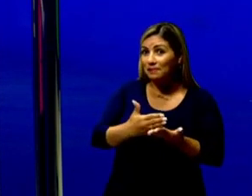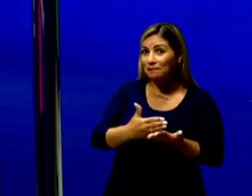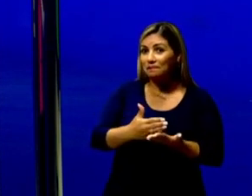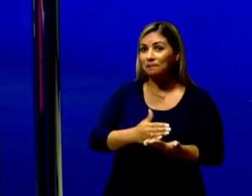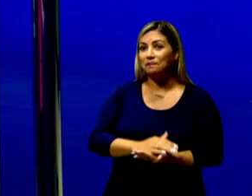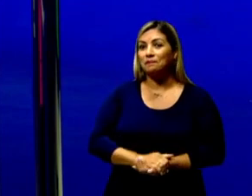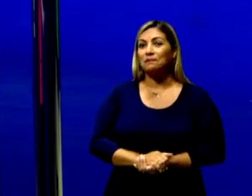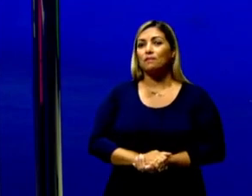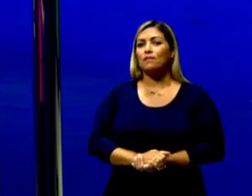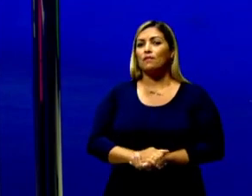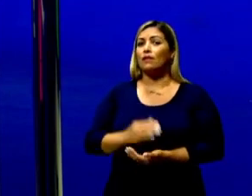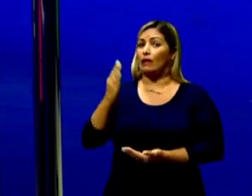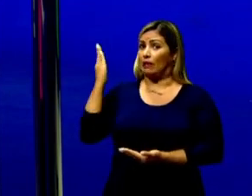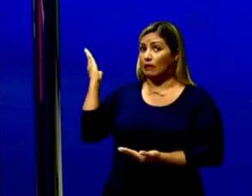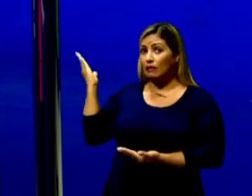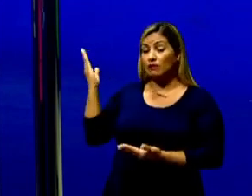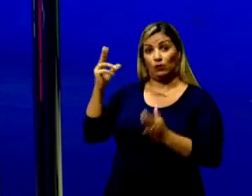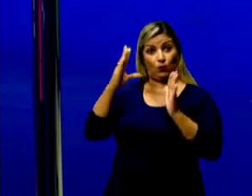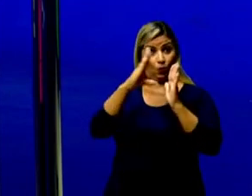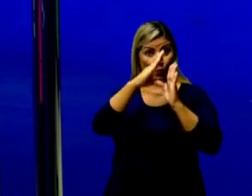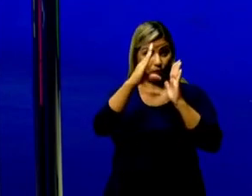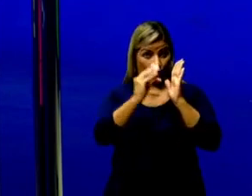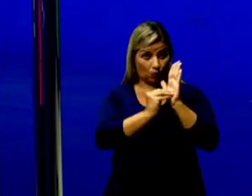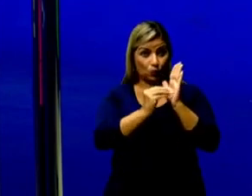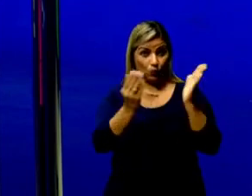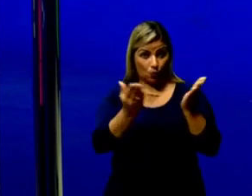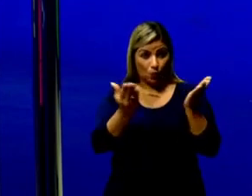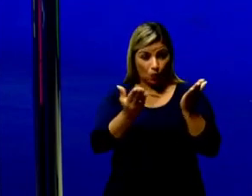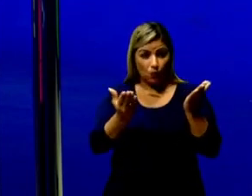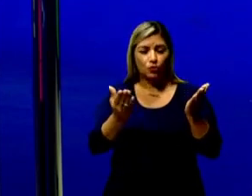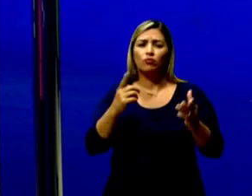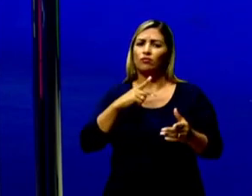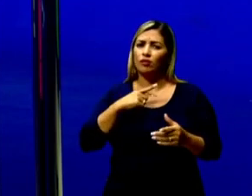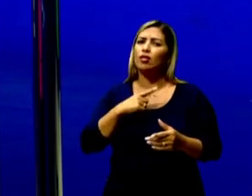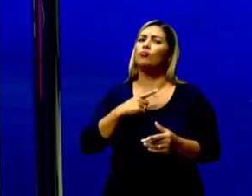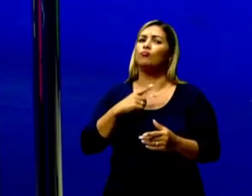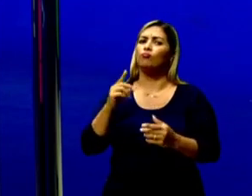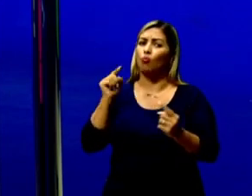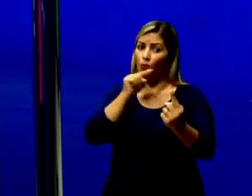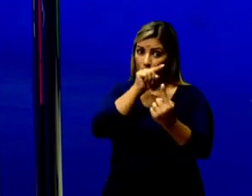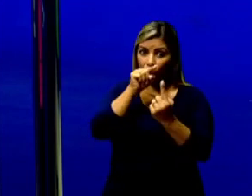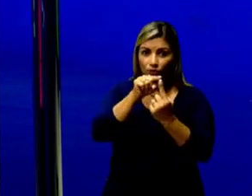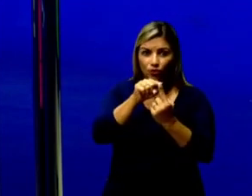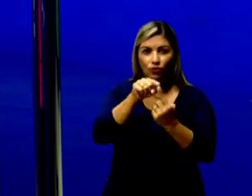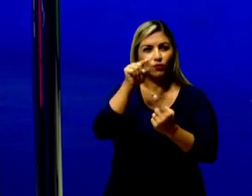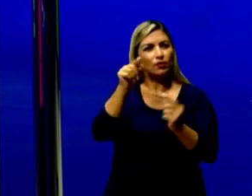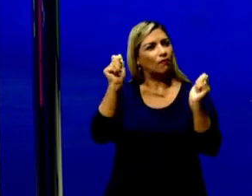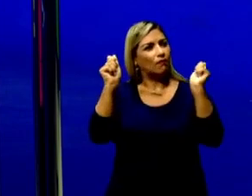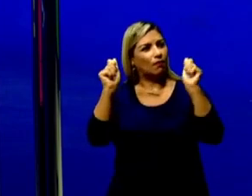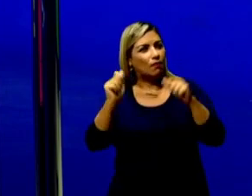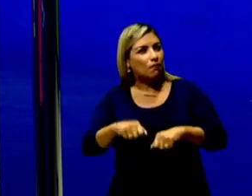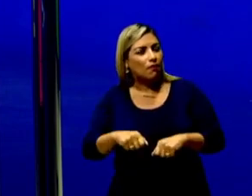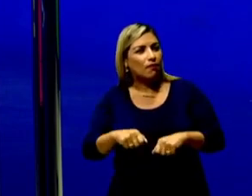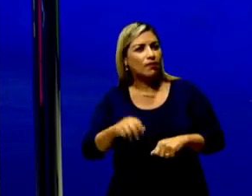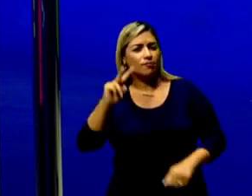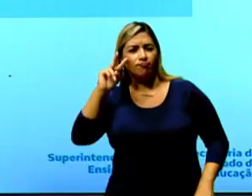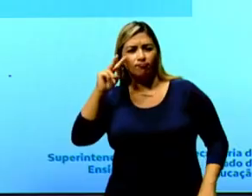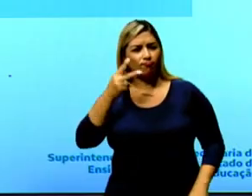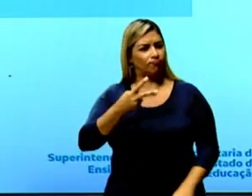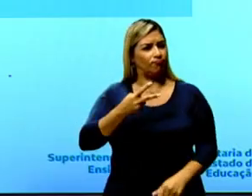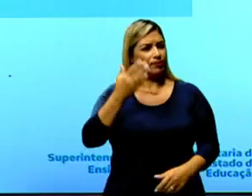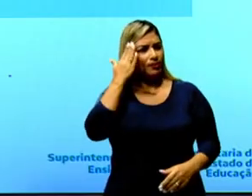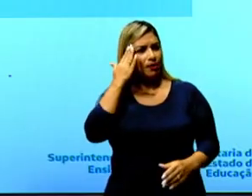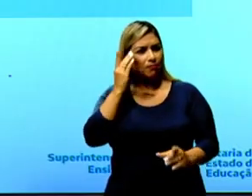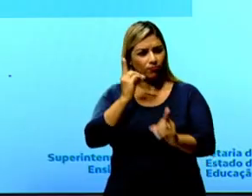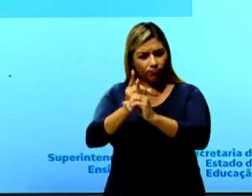Com esse conteúdo de hoje, tenho a intenção de fazer com que você seja capaz de reconhecer